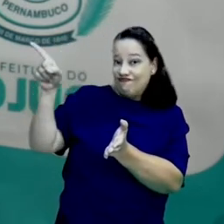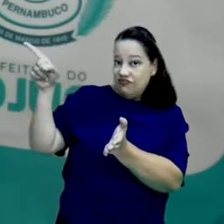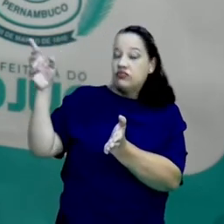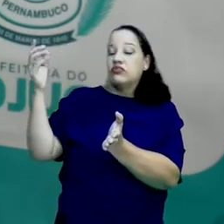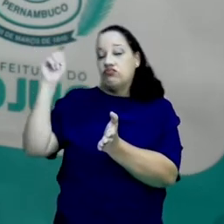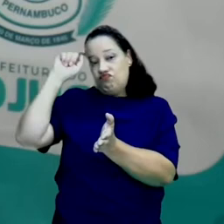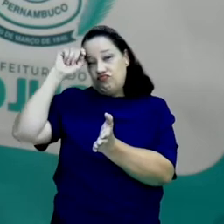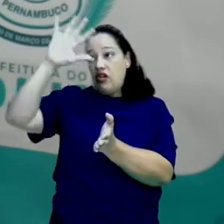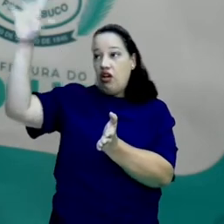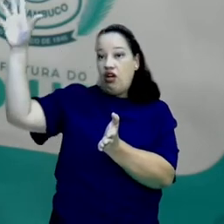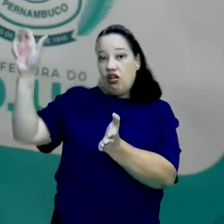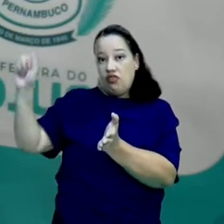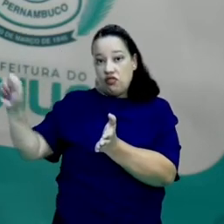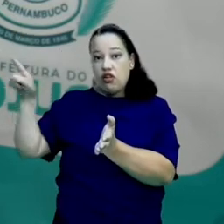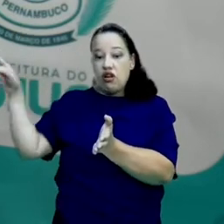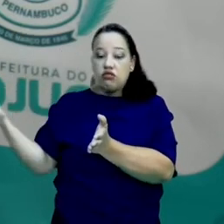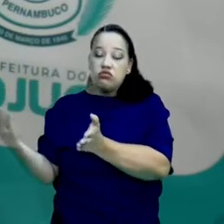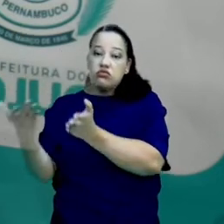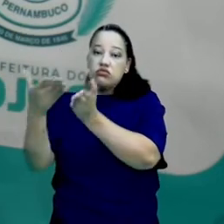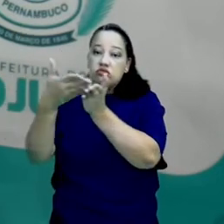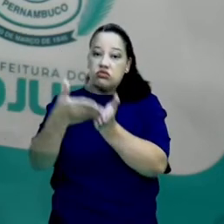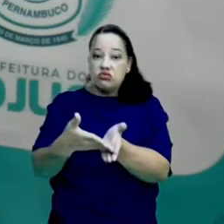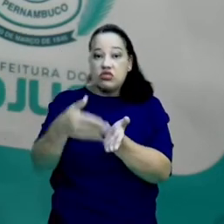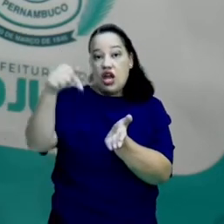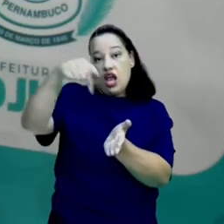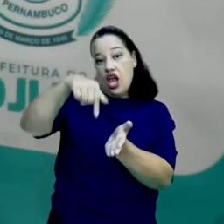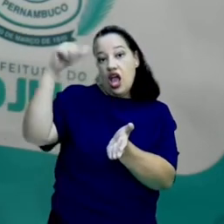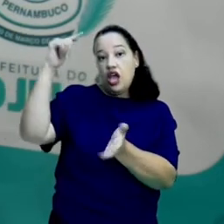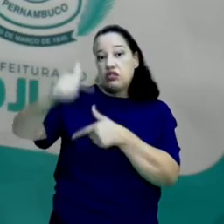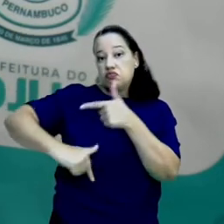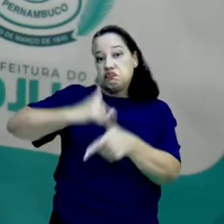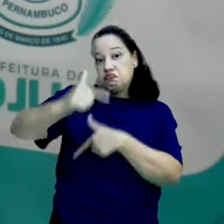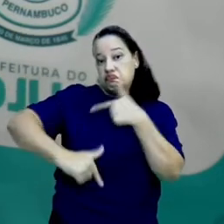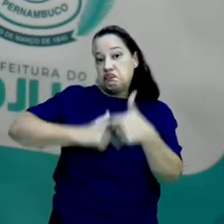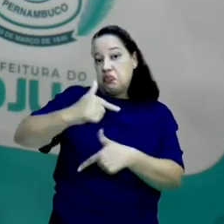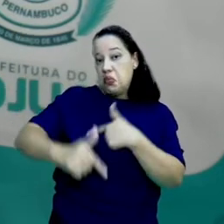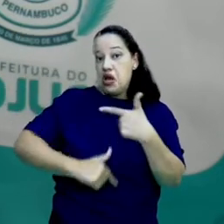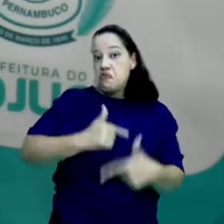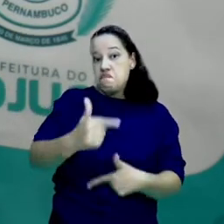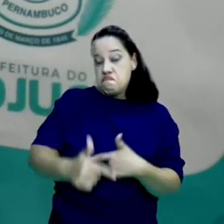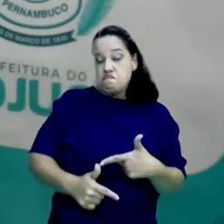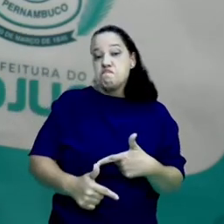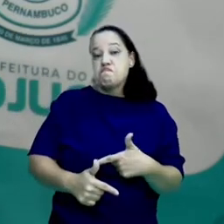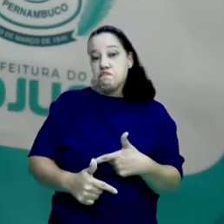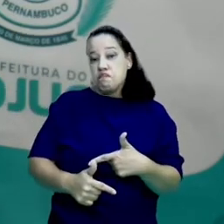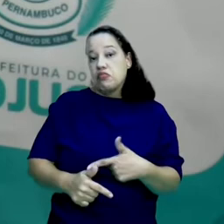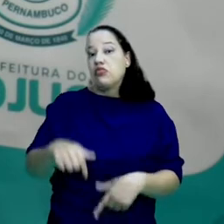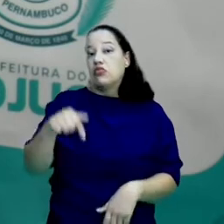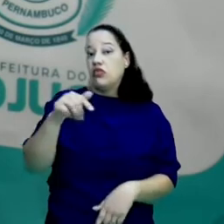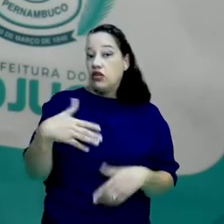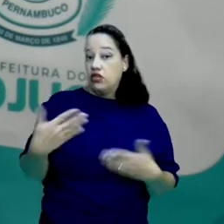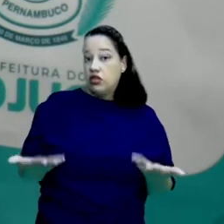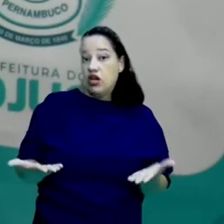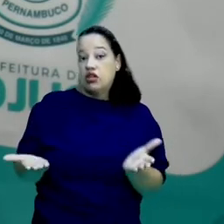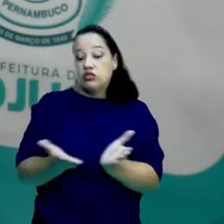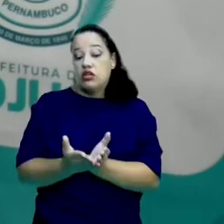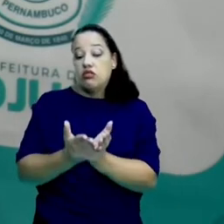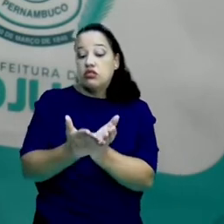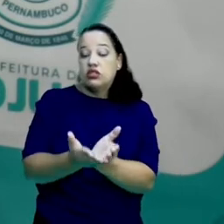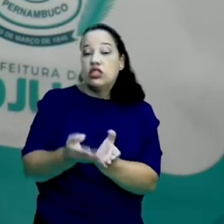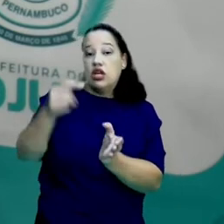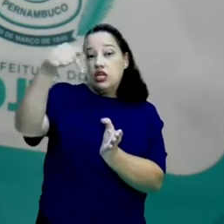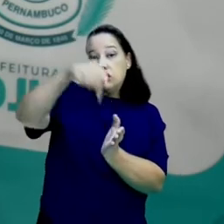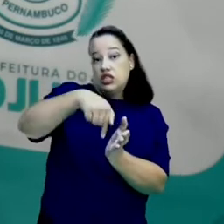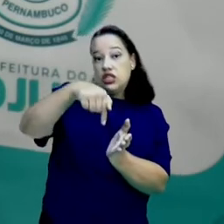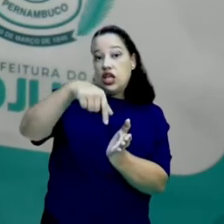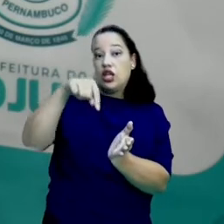da África, para servir aqui como mão de obra braçal. Mas, lá dentro dos navios, eles não vinham